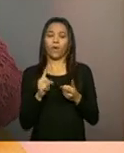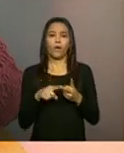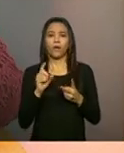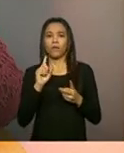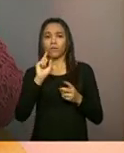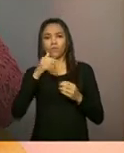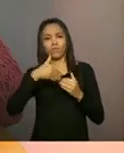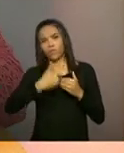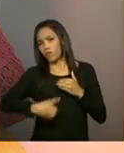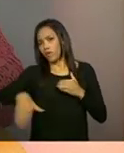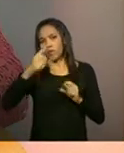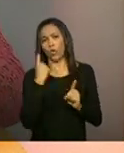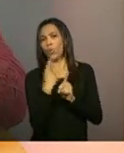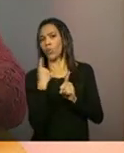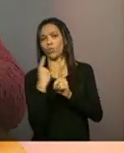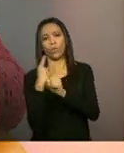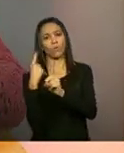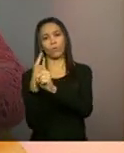encontro ou vários.